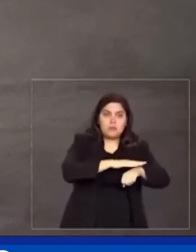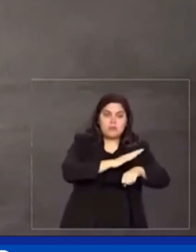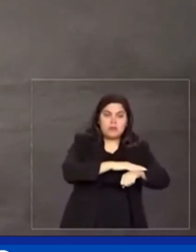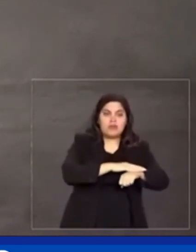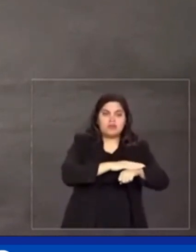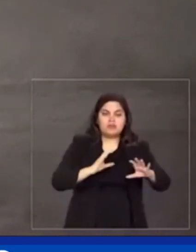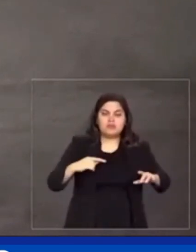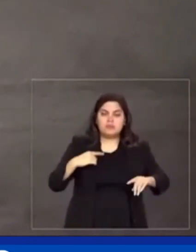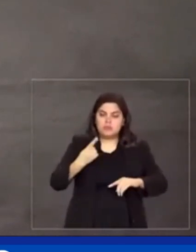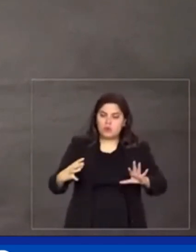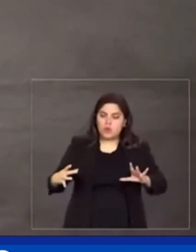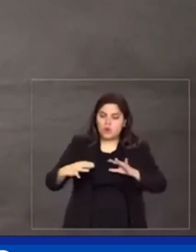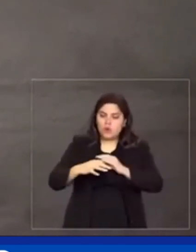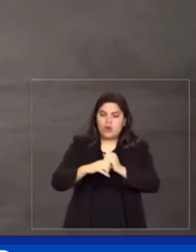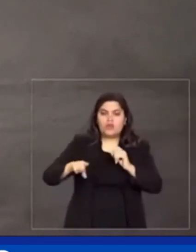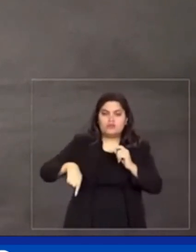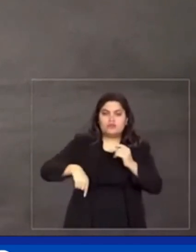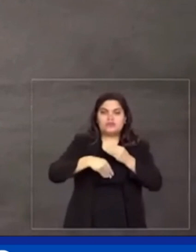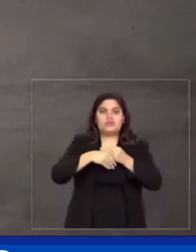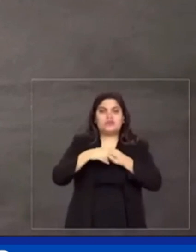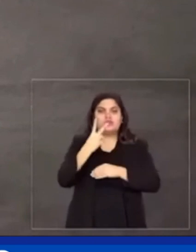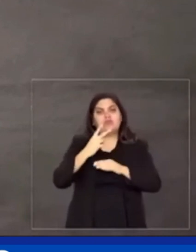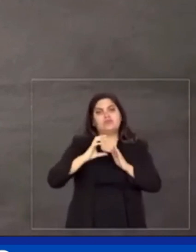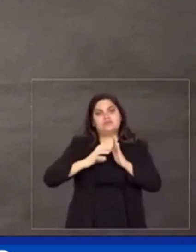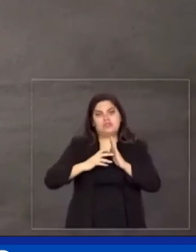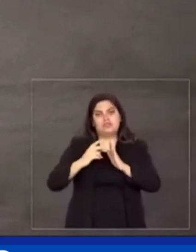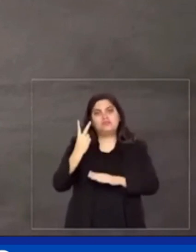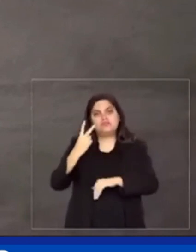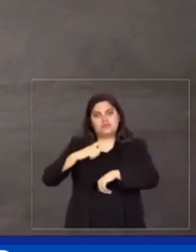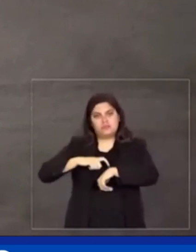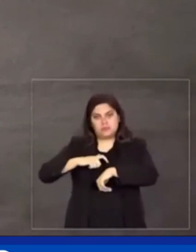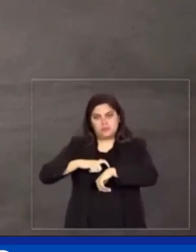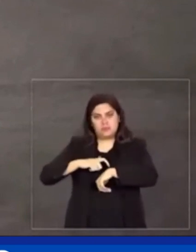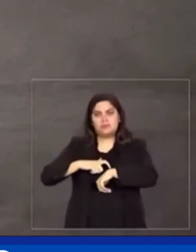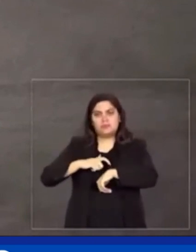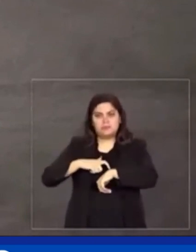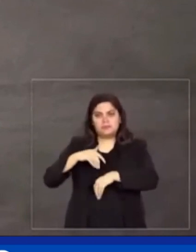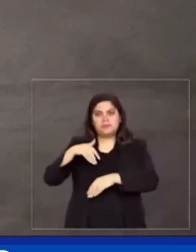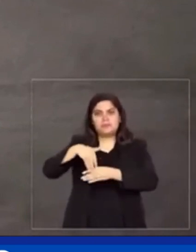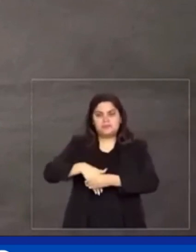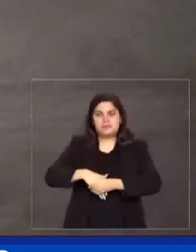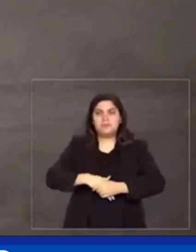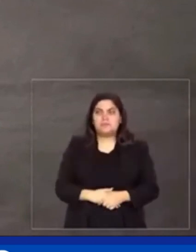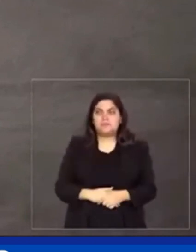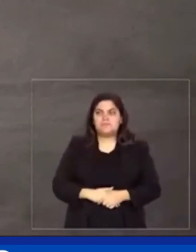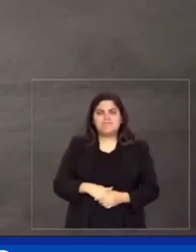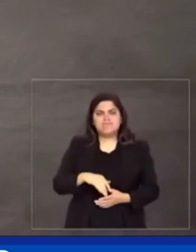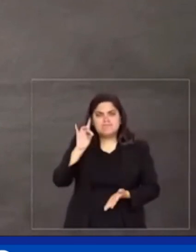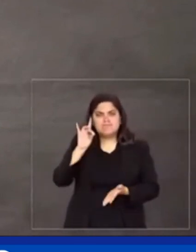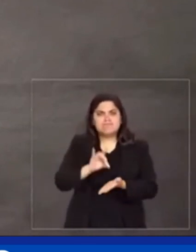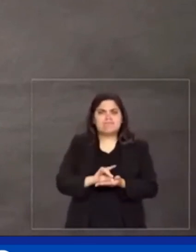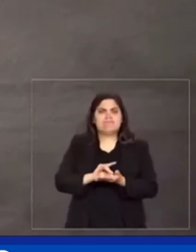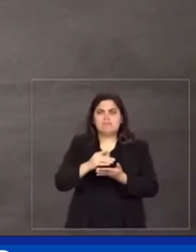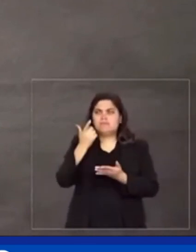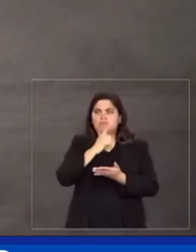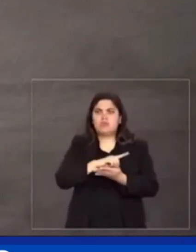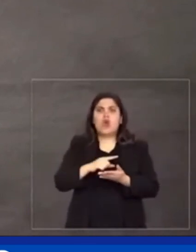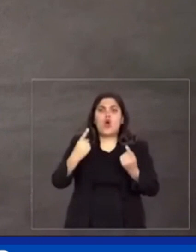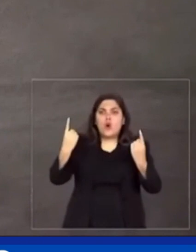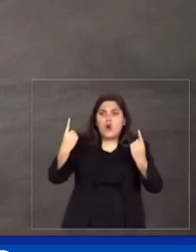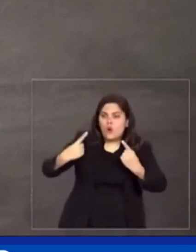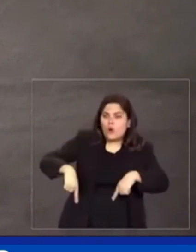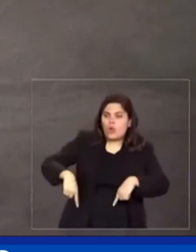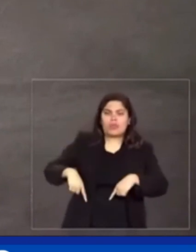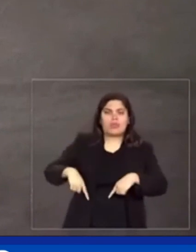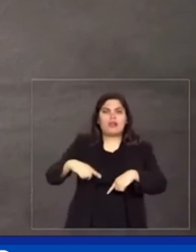se somaram mais dois partidos no segundo turno. Uma verdadeira frente ampla contra o autoritarismo